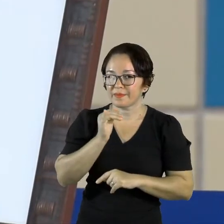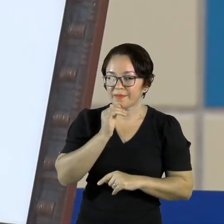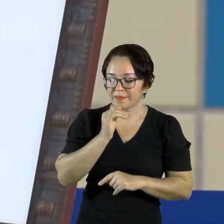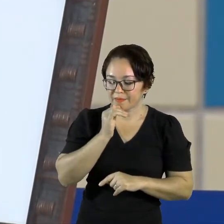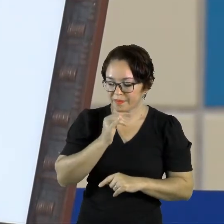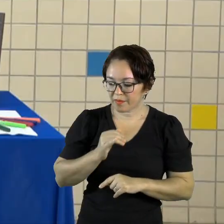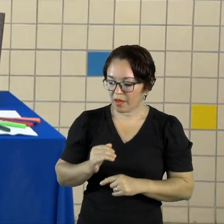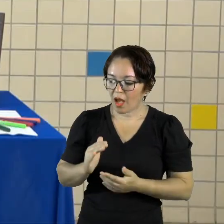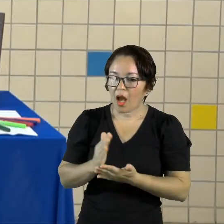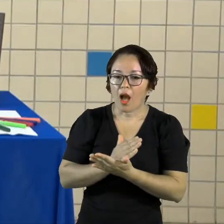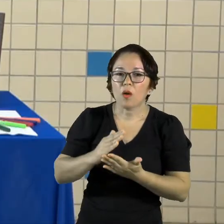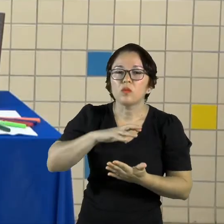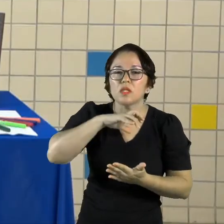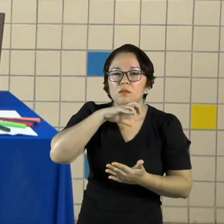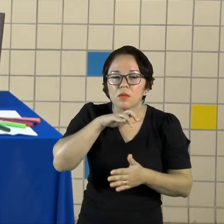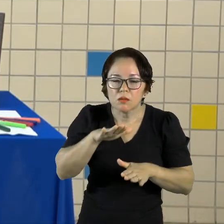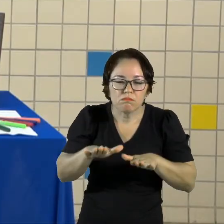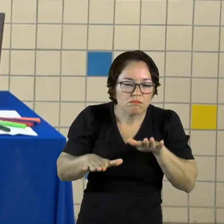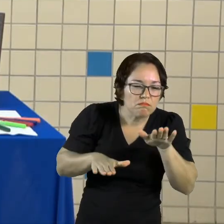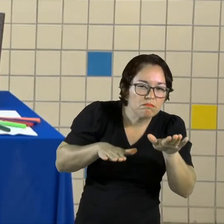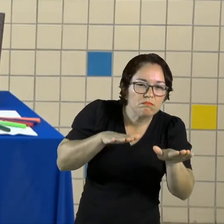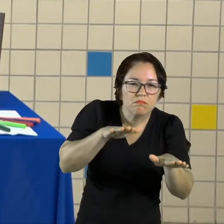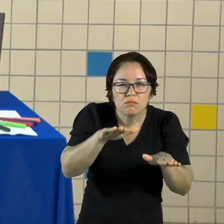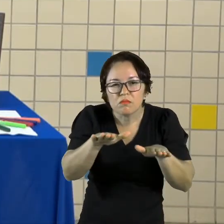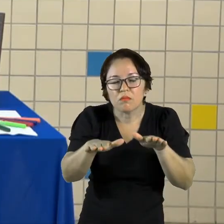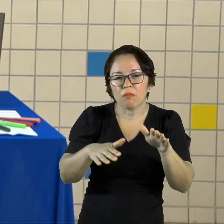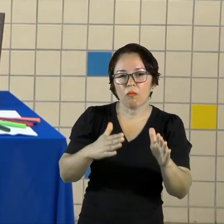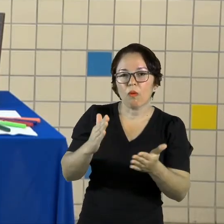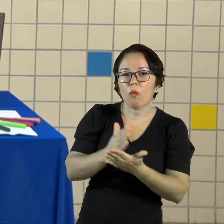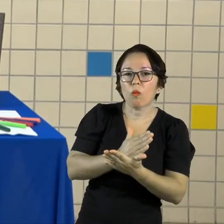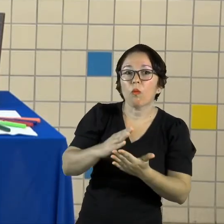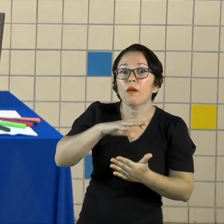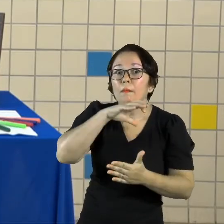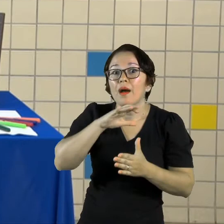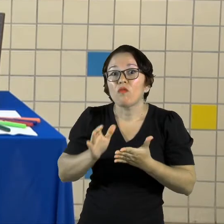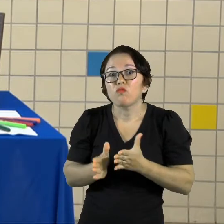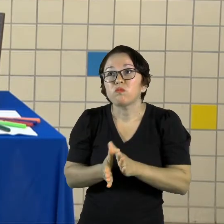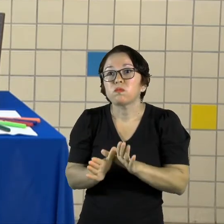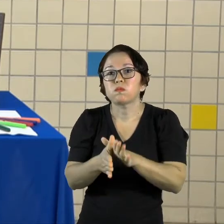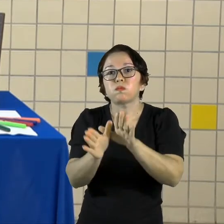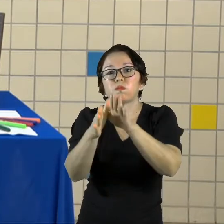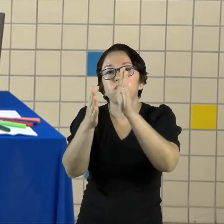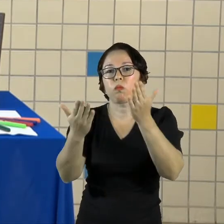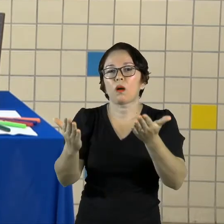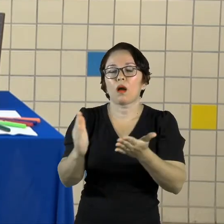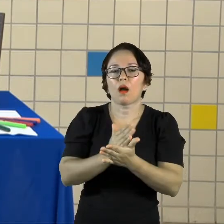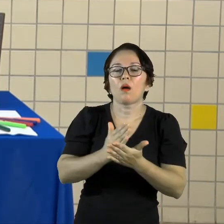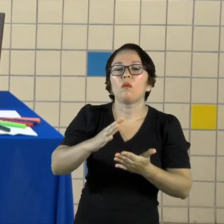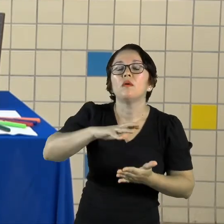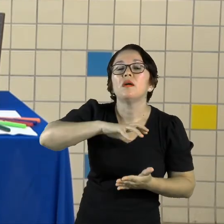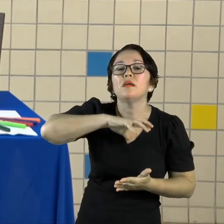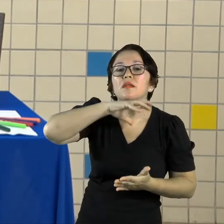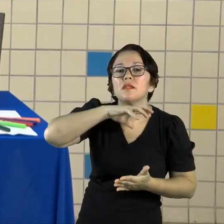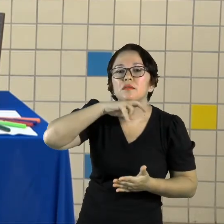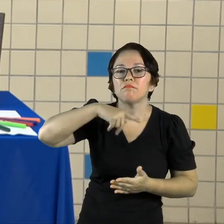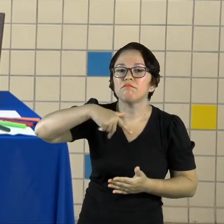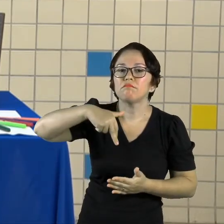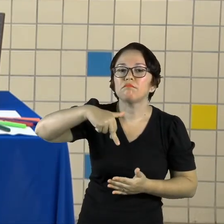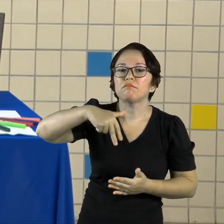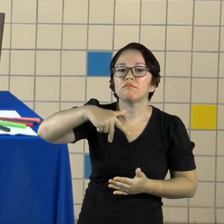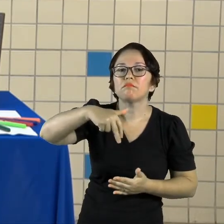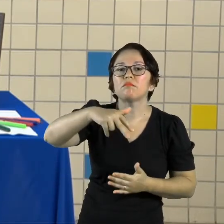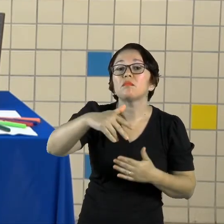rastejam Quais são os animais que voam Quais são os animais que andam